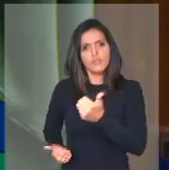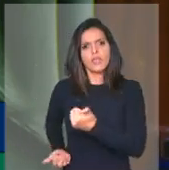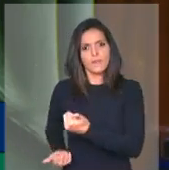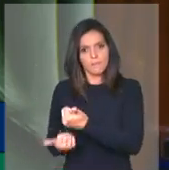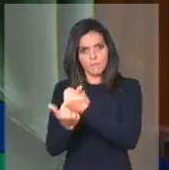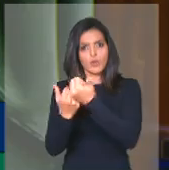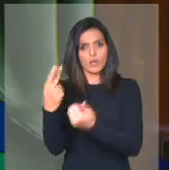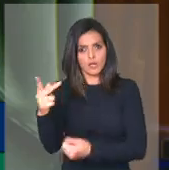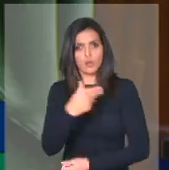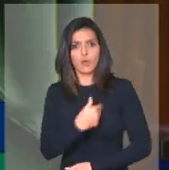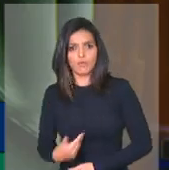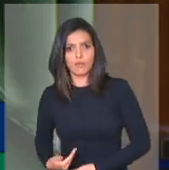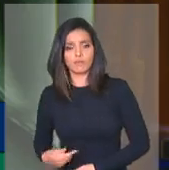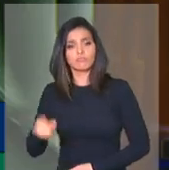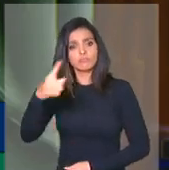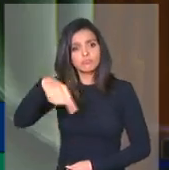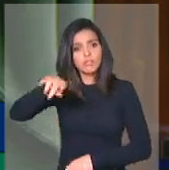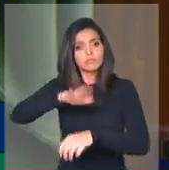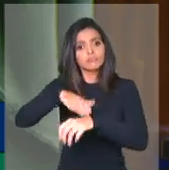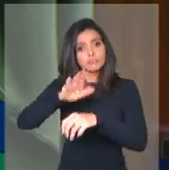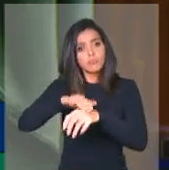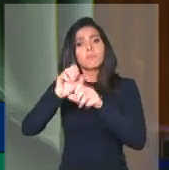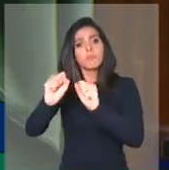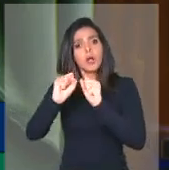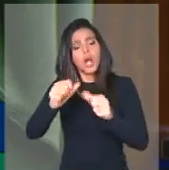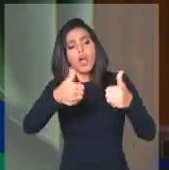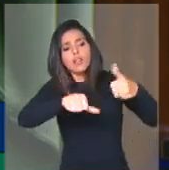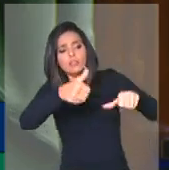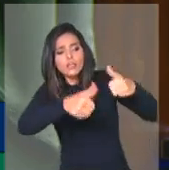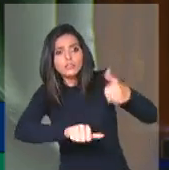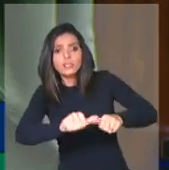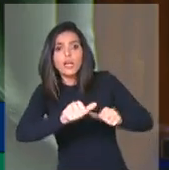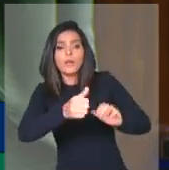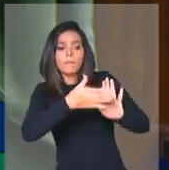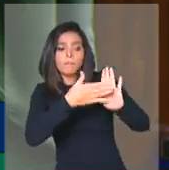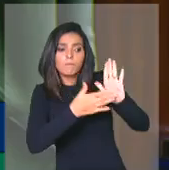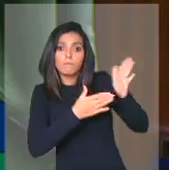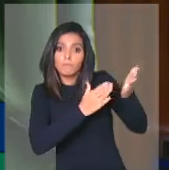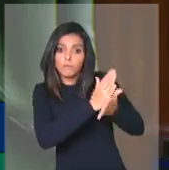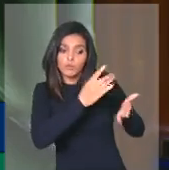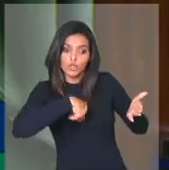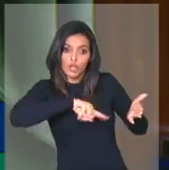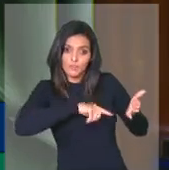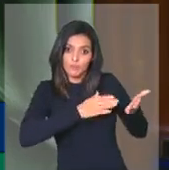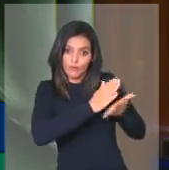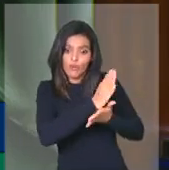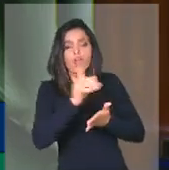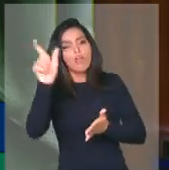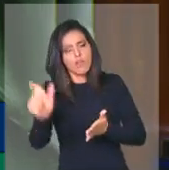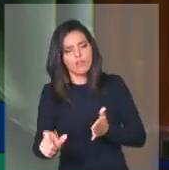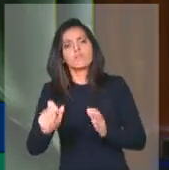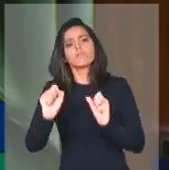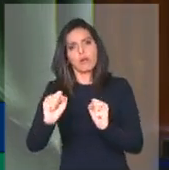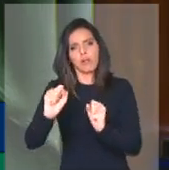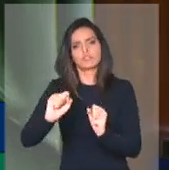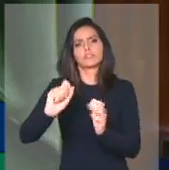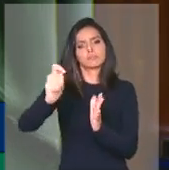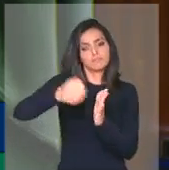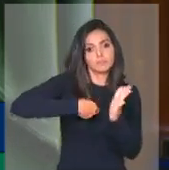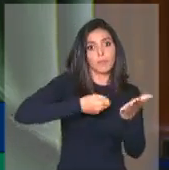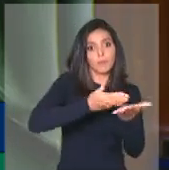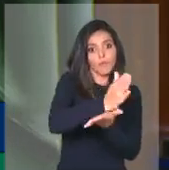tem direito de analisar os projetos aprovados e vetar. É bem verdade que aqui